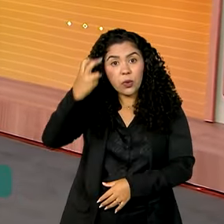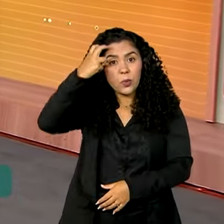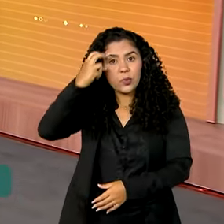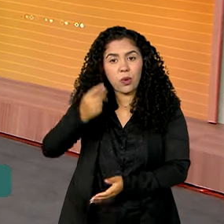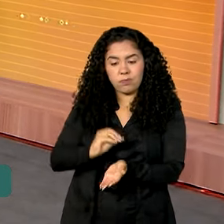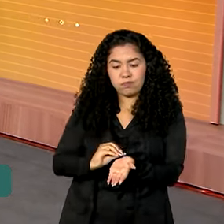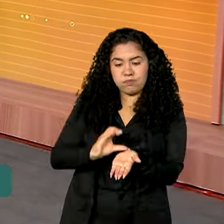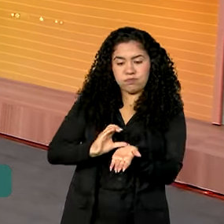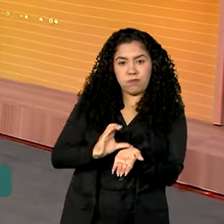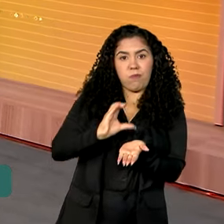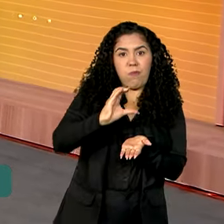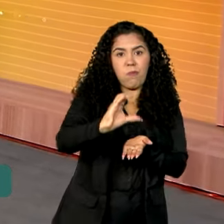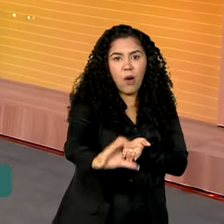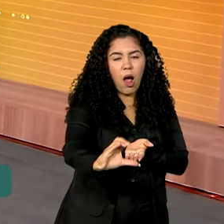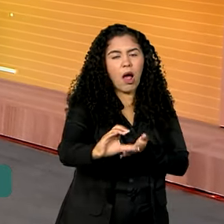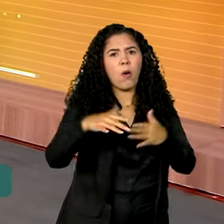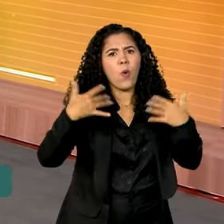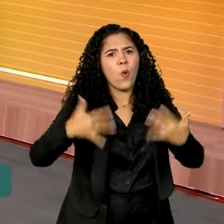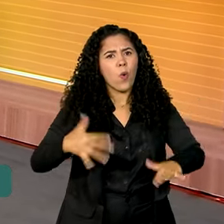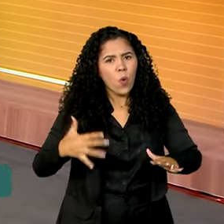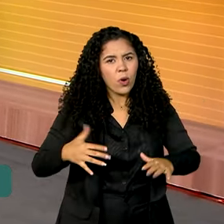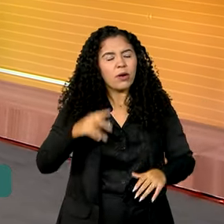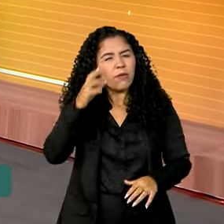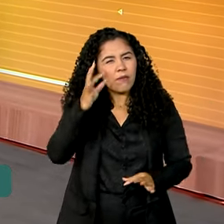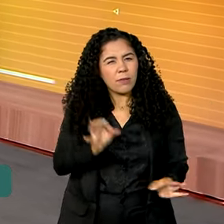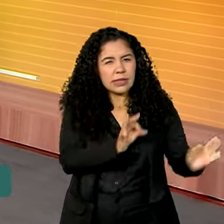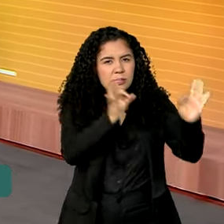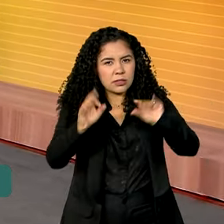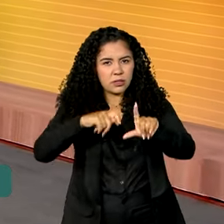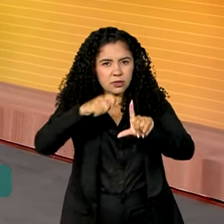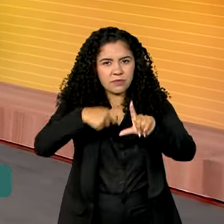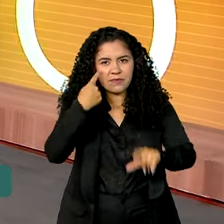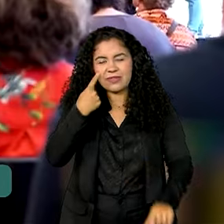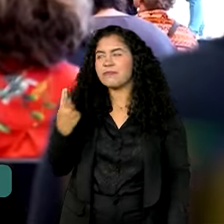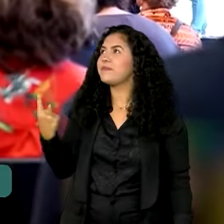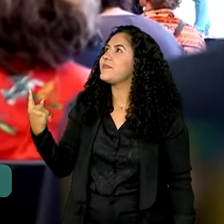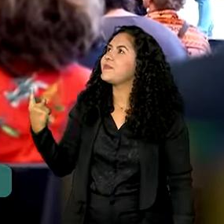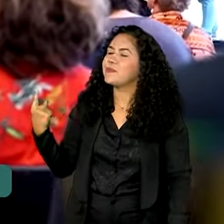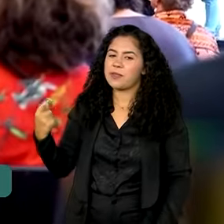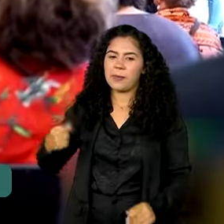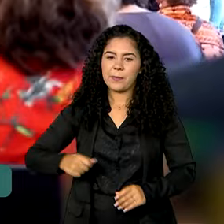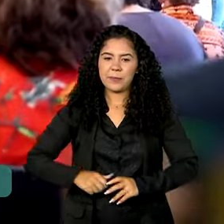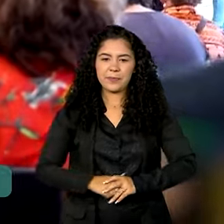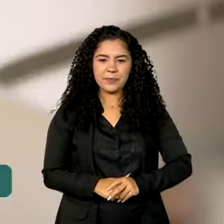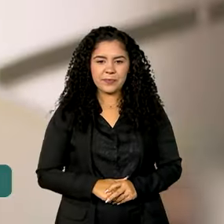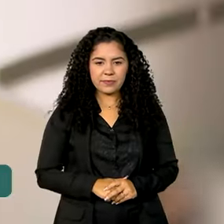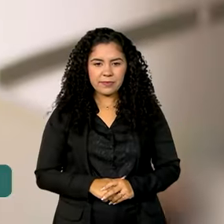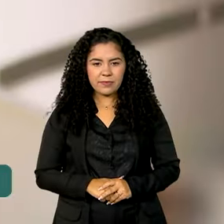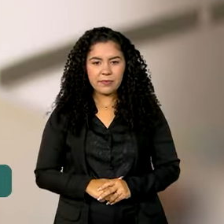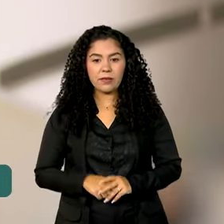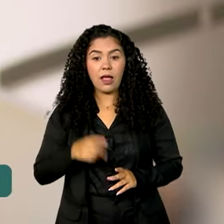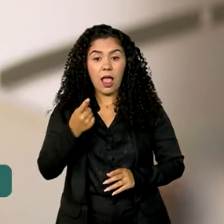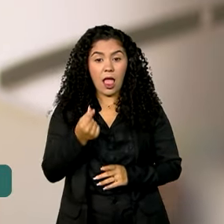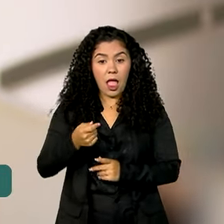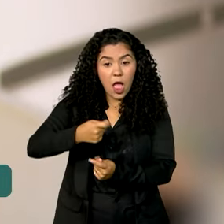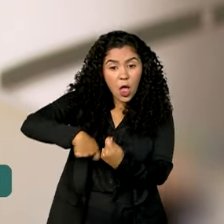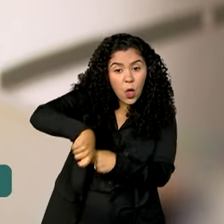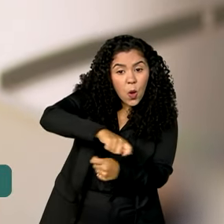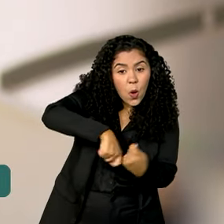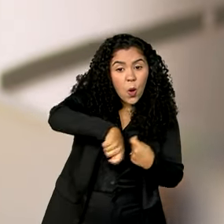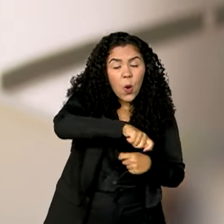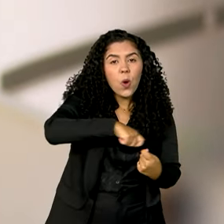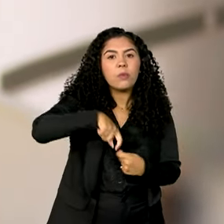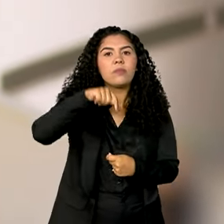investimento da história. Vamos ver um trecho deste pronunciamento. A economia criativa representa mais de